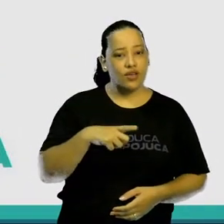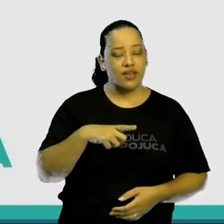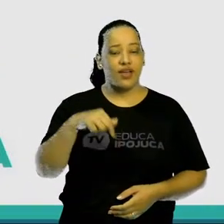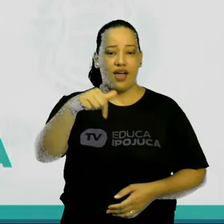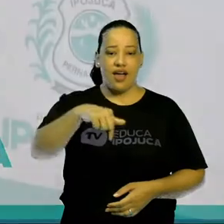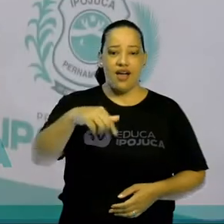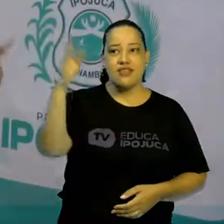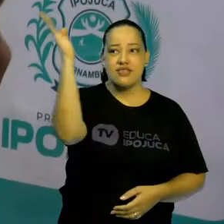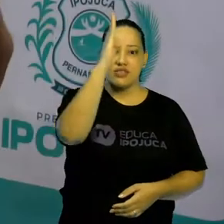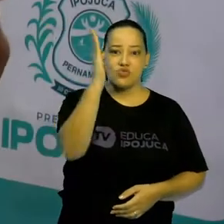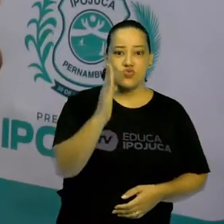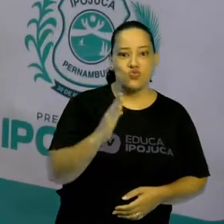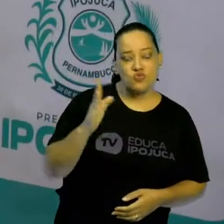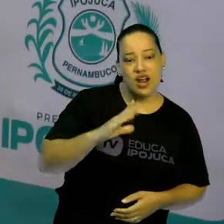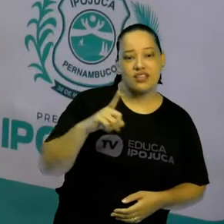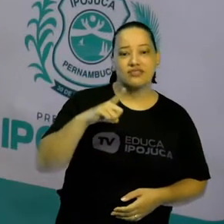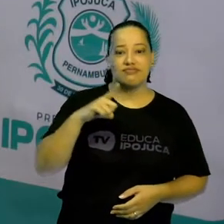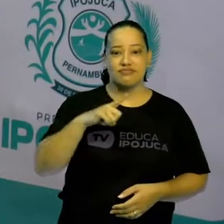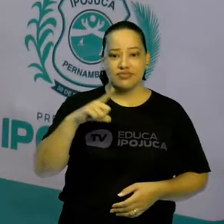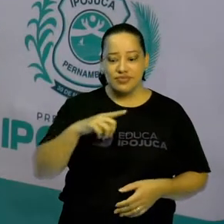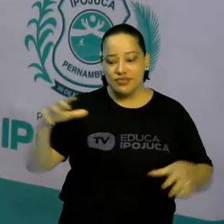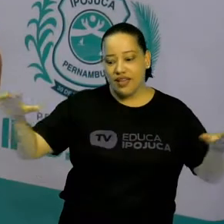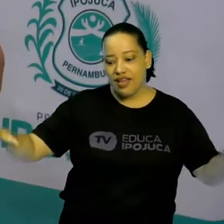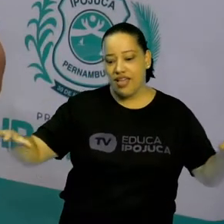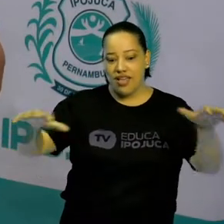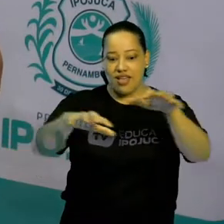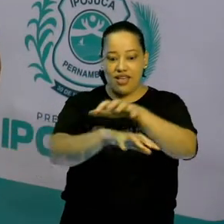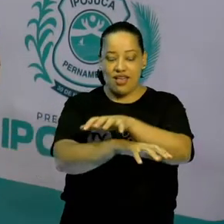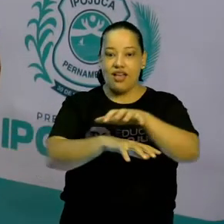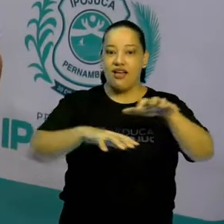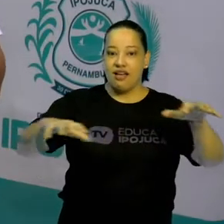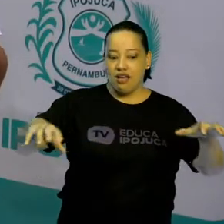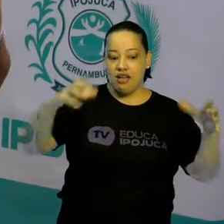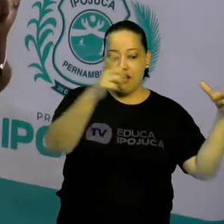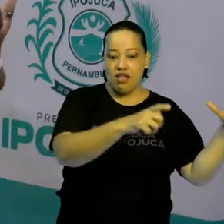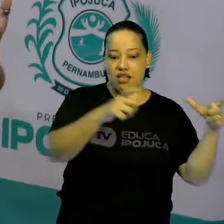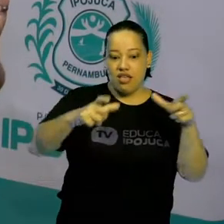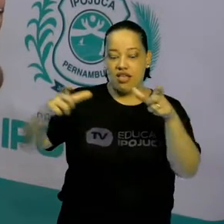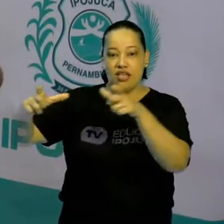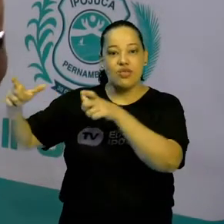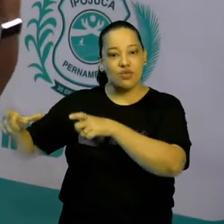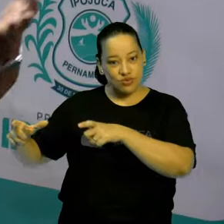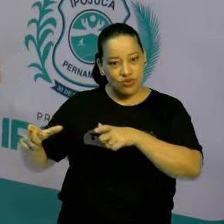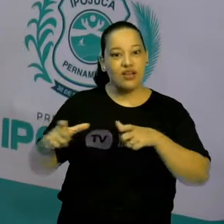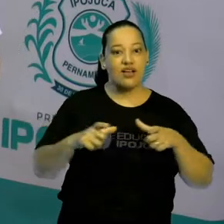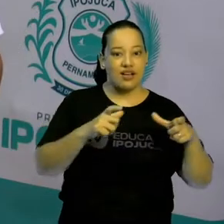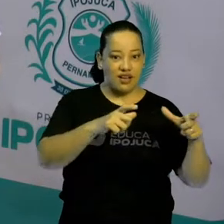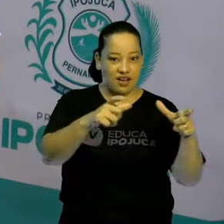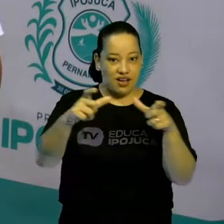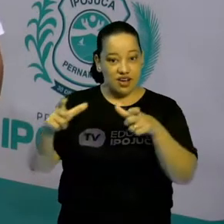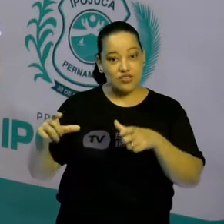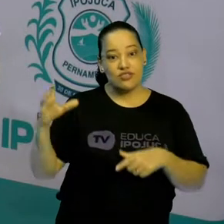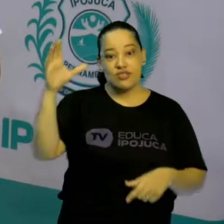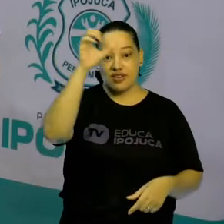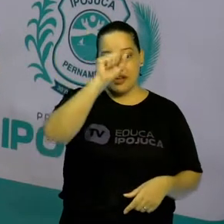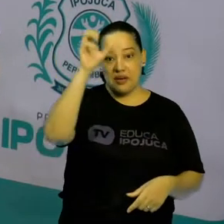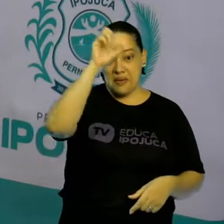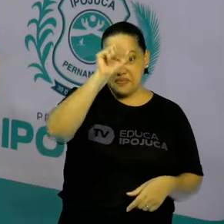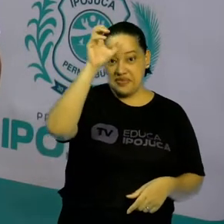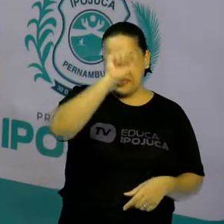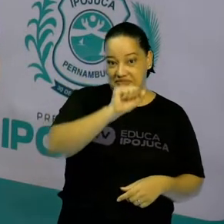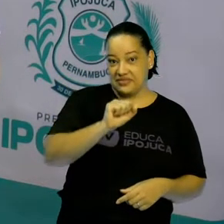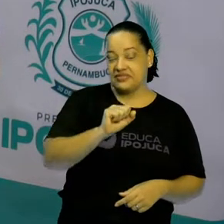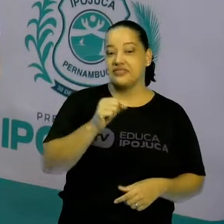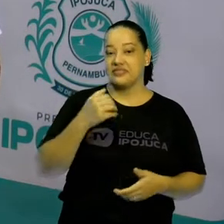brasileiro. A gente vai ver os conceitos de ecologia e vai ver quais são os locais que existem aqui dentro do nosso